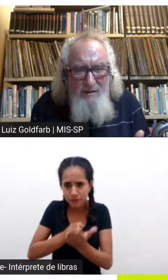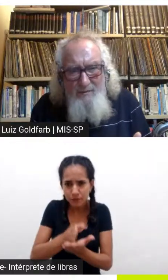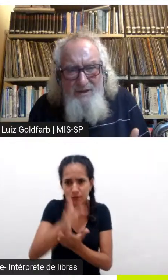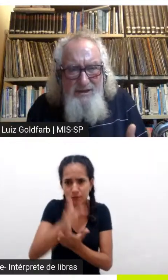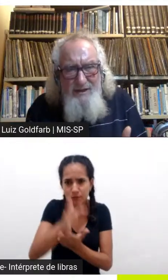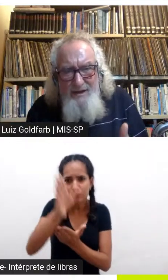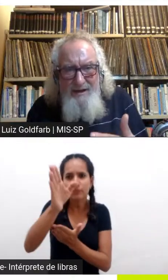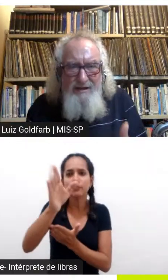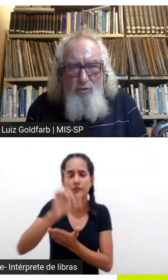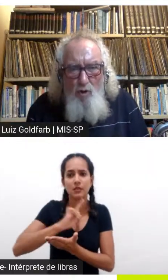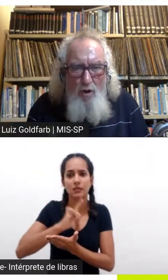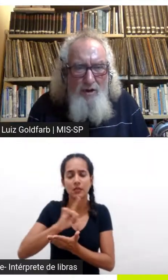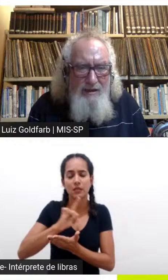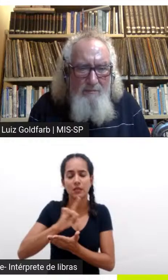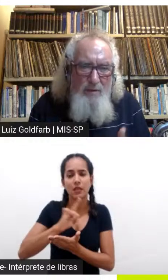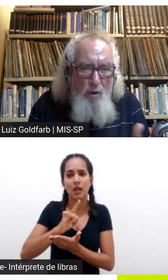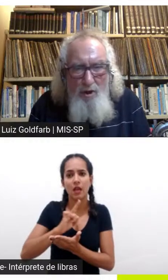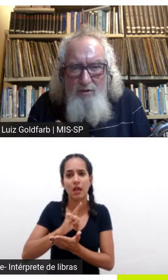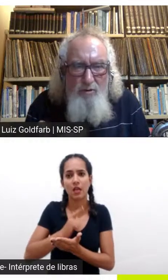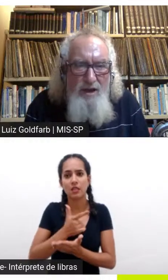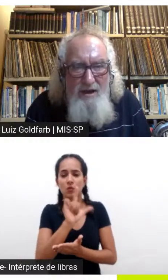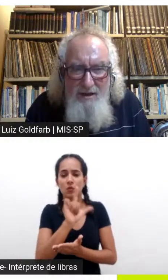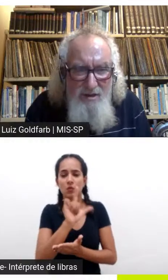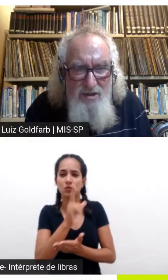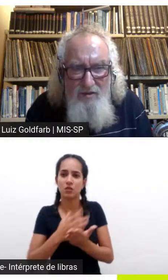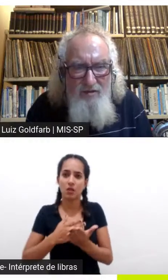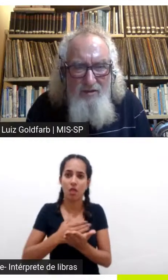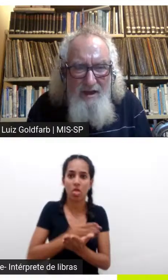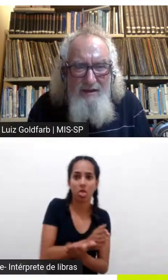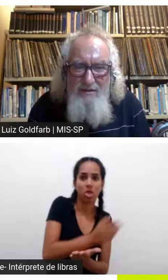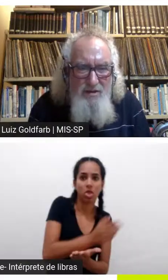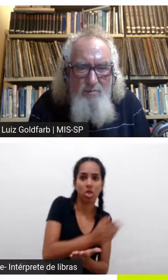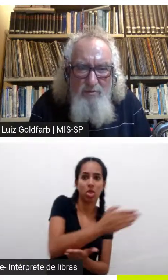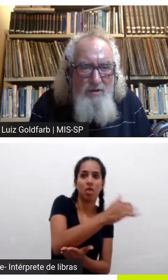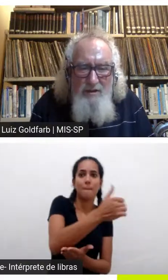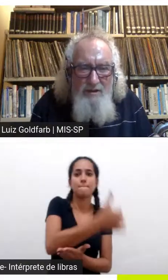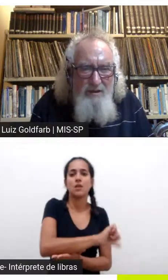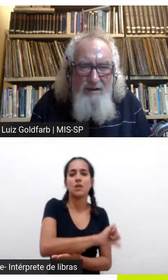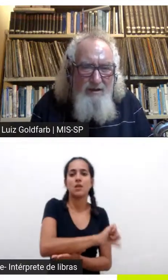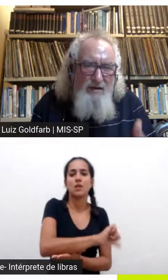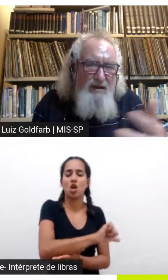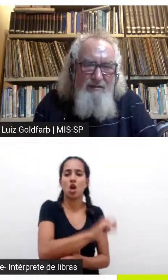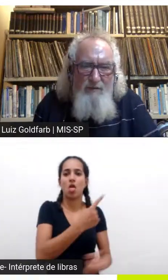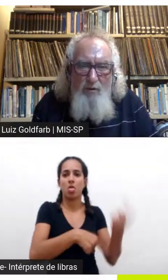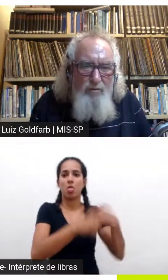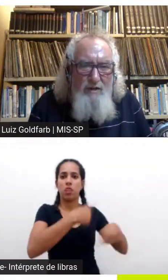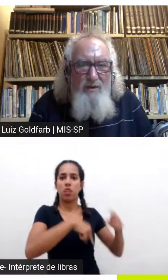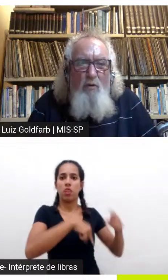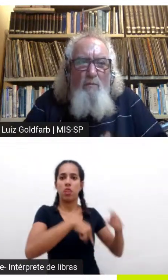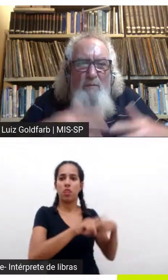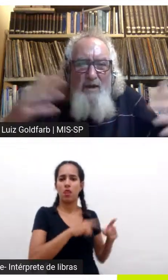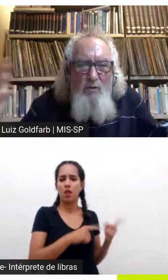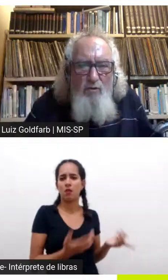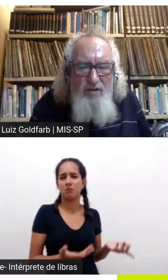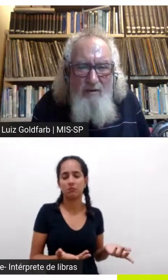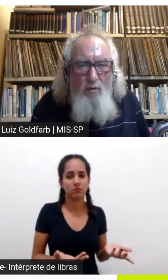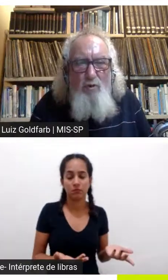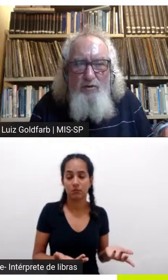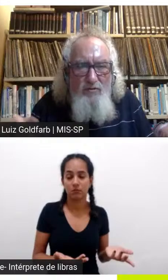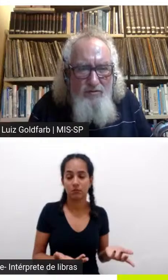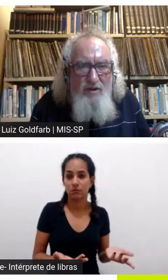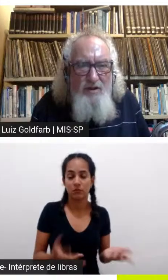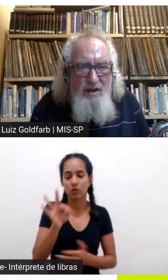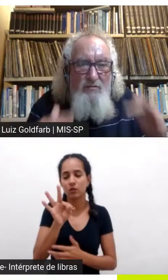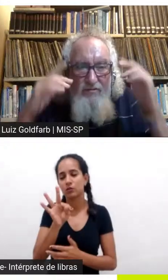extremamente retrógrada pior do que antes né tipo que nem você falou o Trump rompeu com os